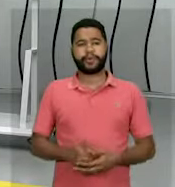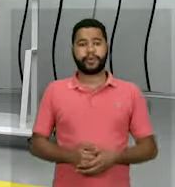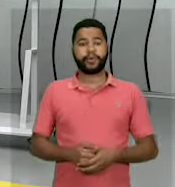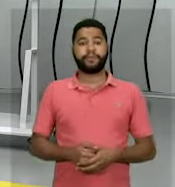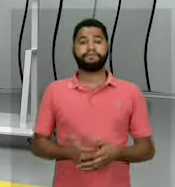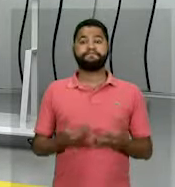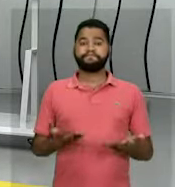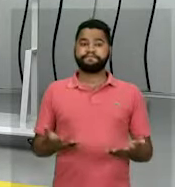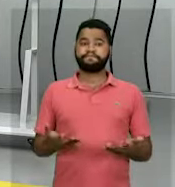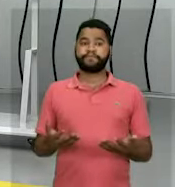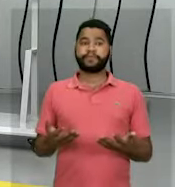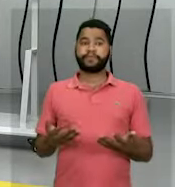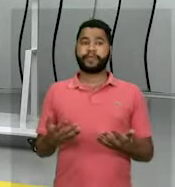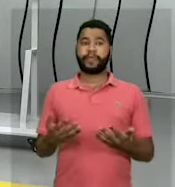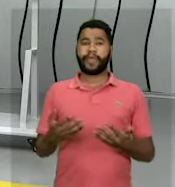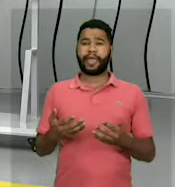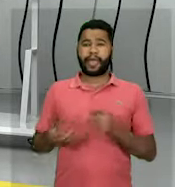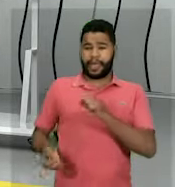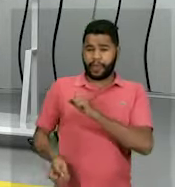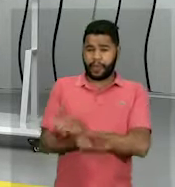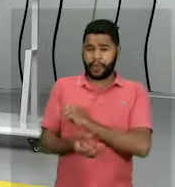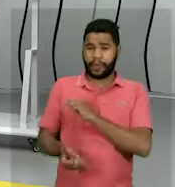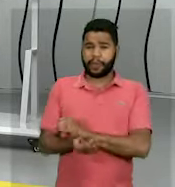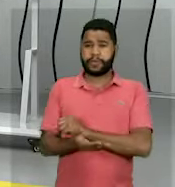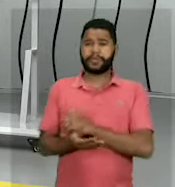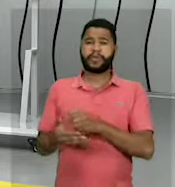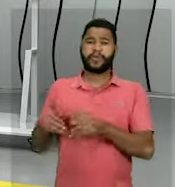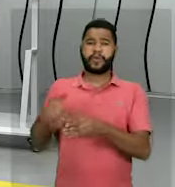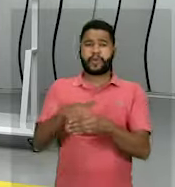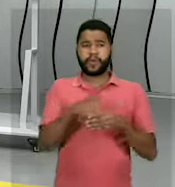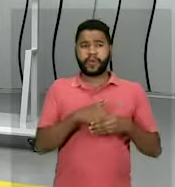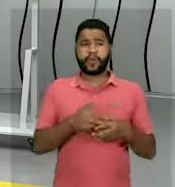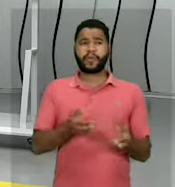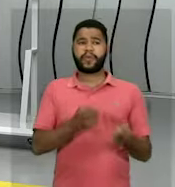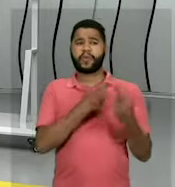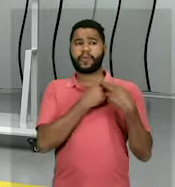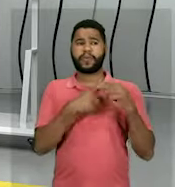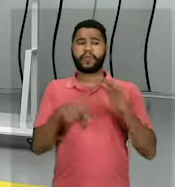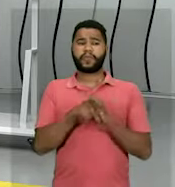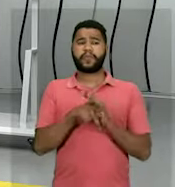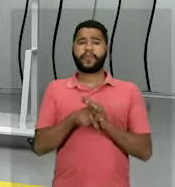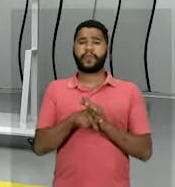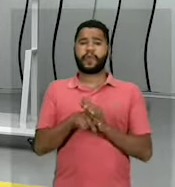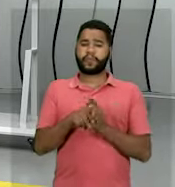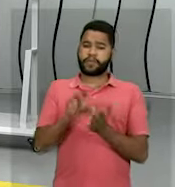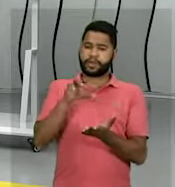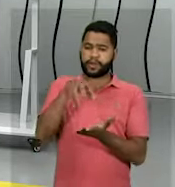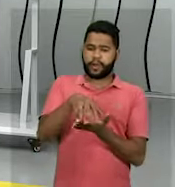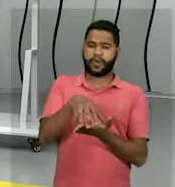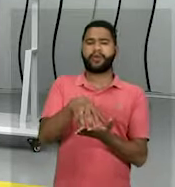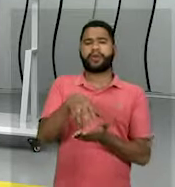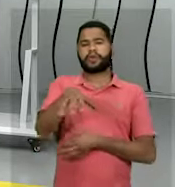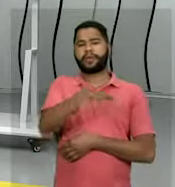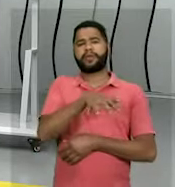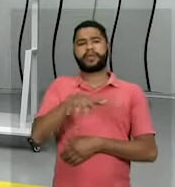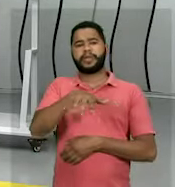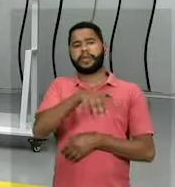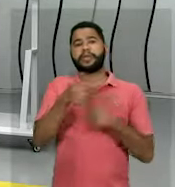Então combater a corrupção eleitoral, colocada como responsabilidade dessas oligarquias regionais, será ali